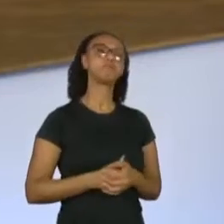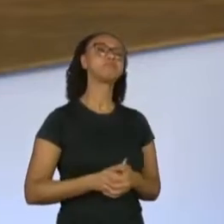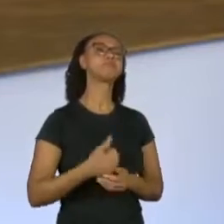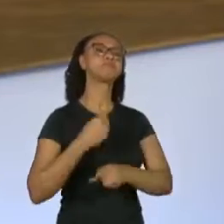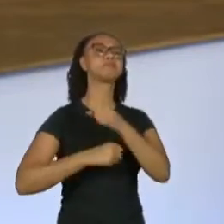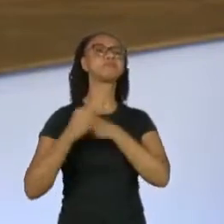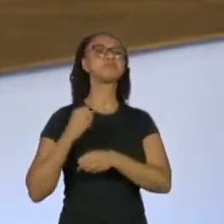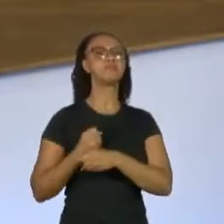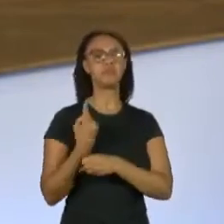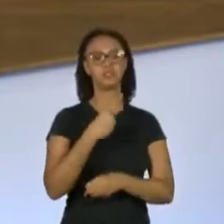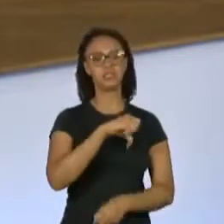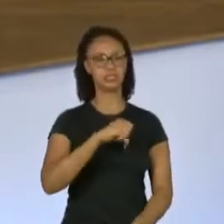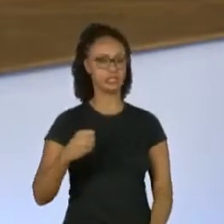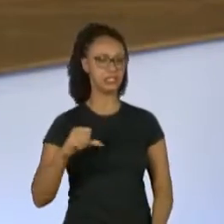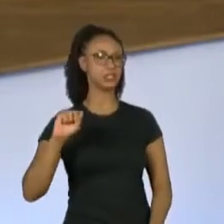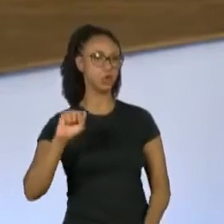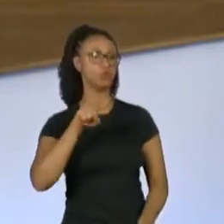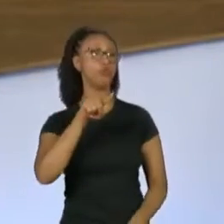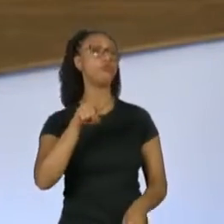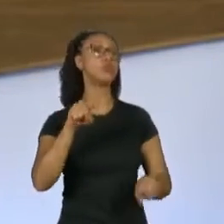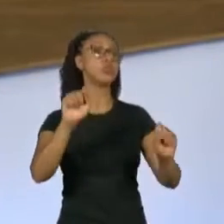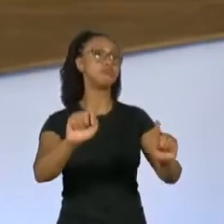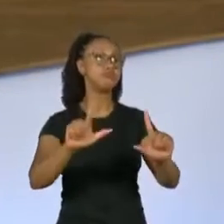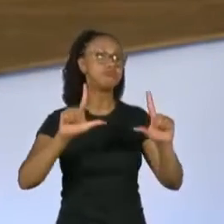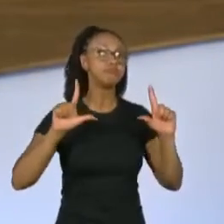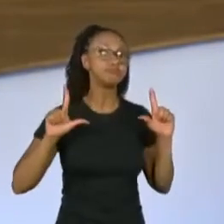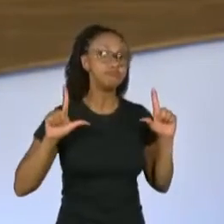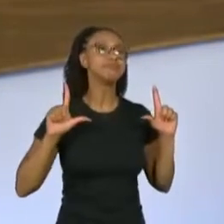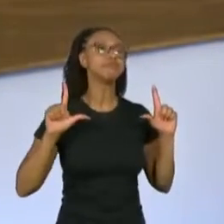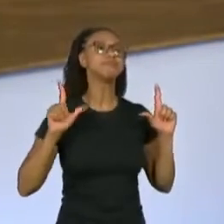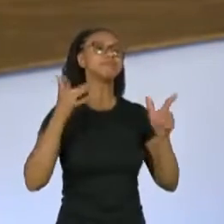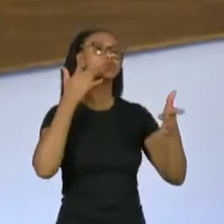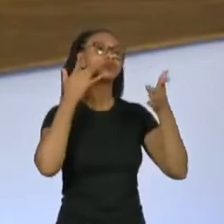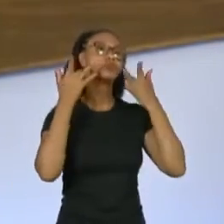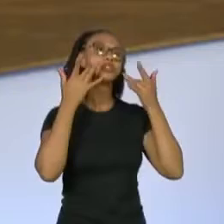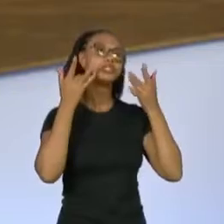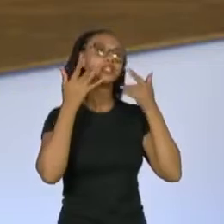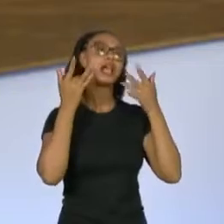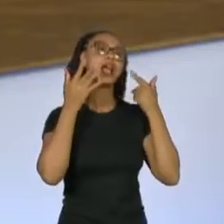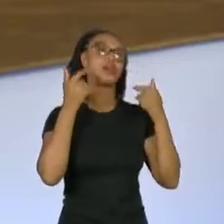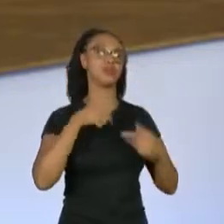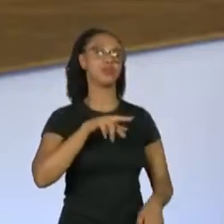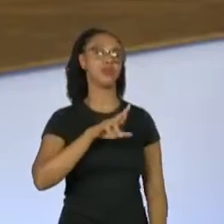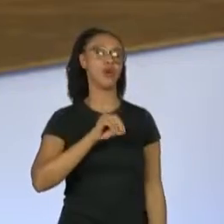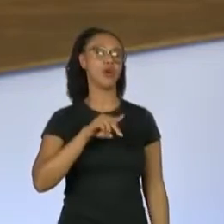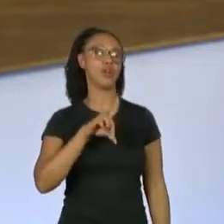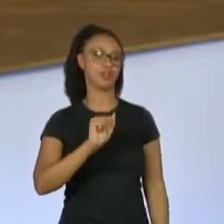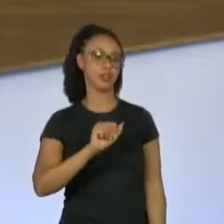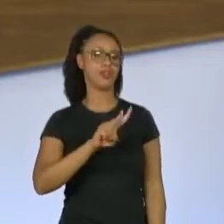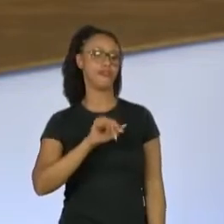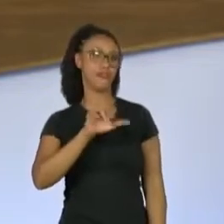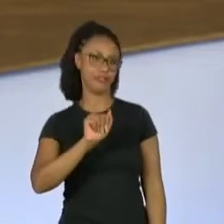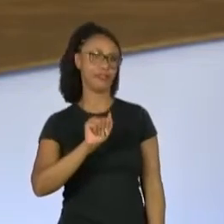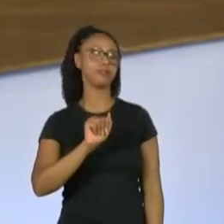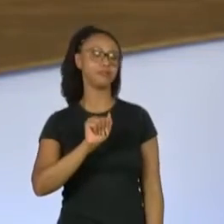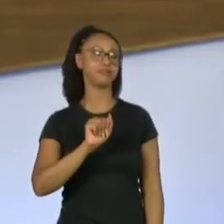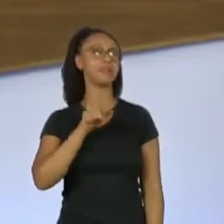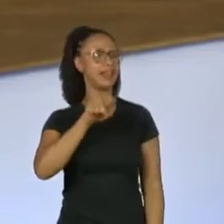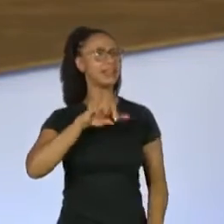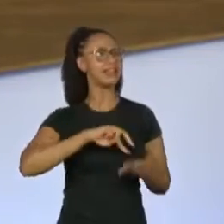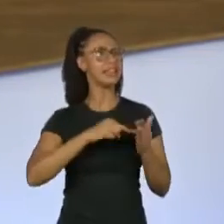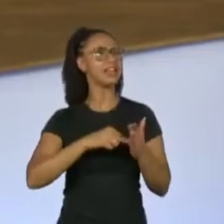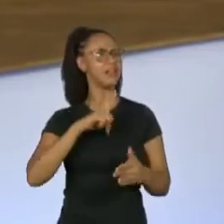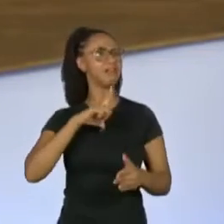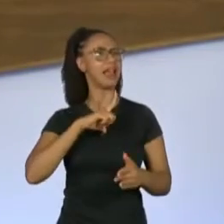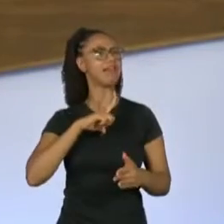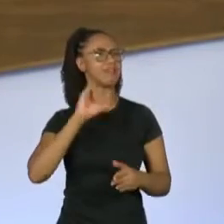linha, em 68 foi a sua estreia no espetáculo Roda Viva do Chico Buarque, que foi um símbolo de resistência contra a